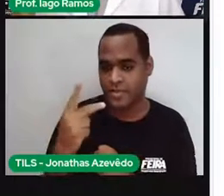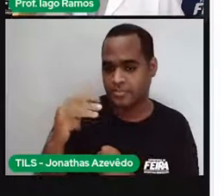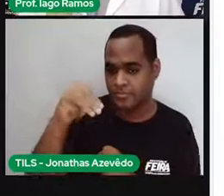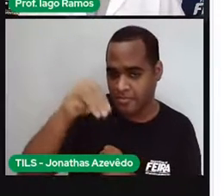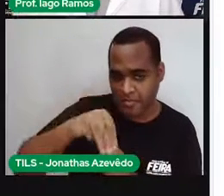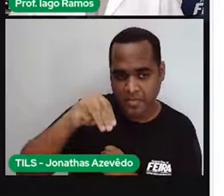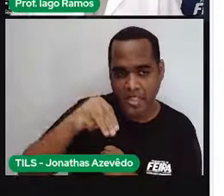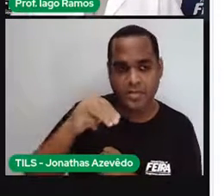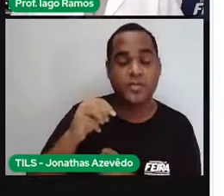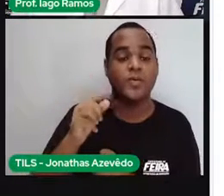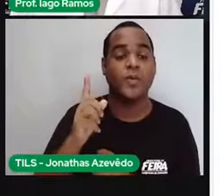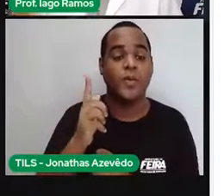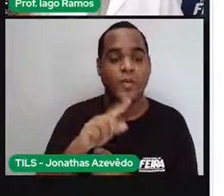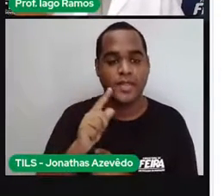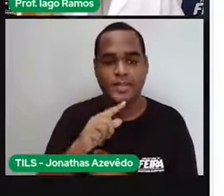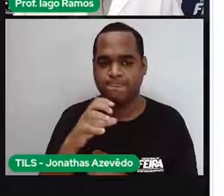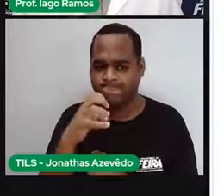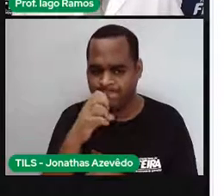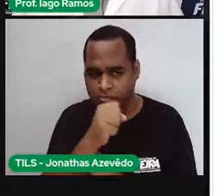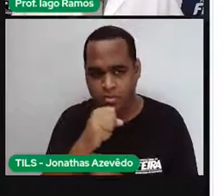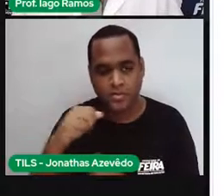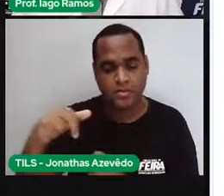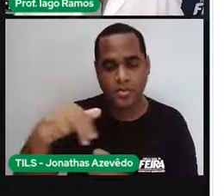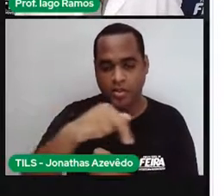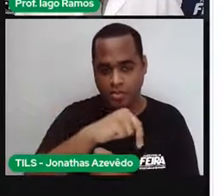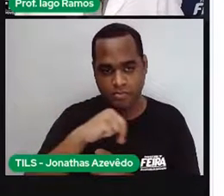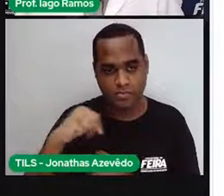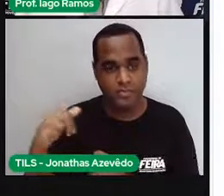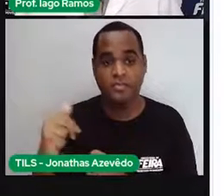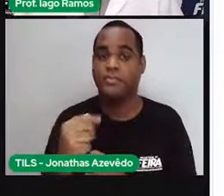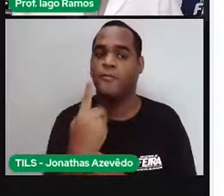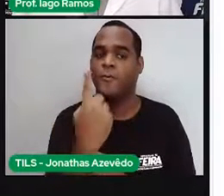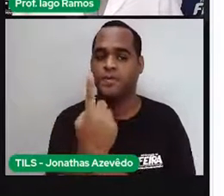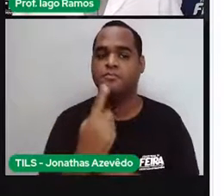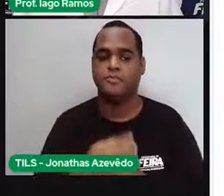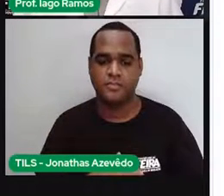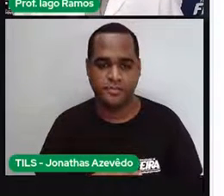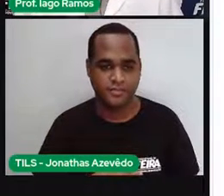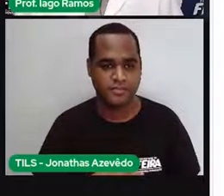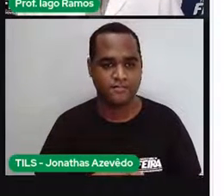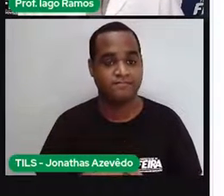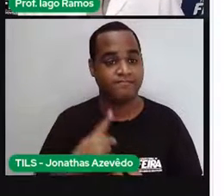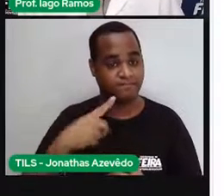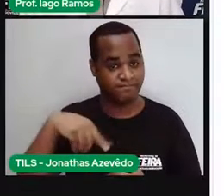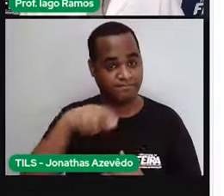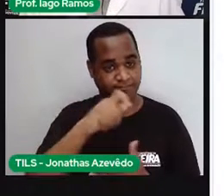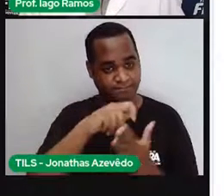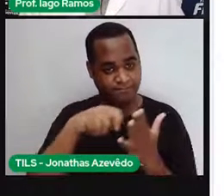que você terá corrido depois de uma volta. Então, eu vou colocar isso escrito.